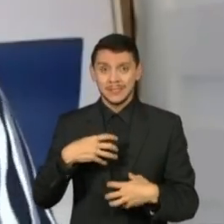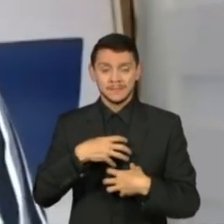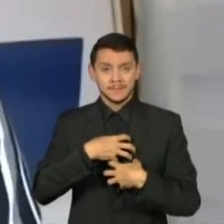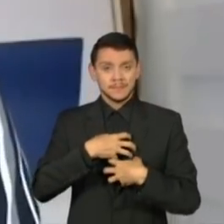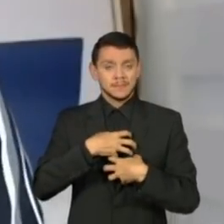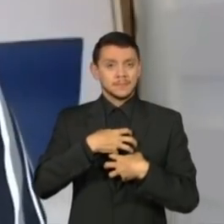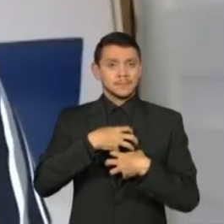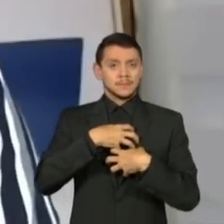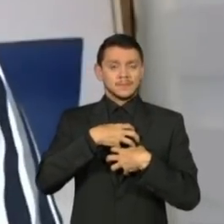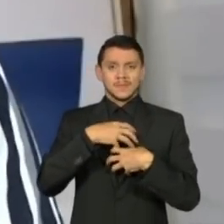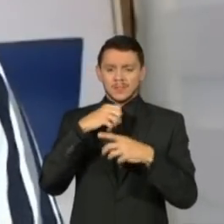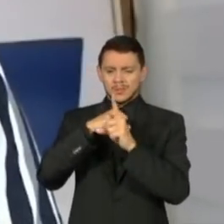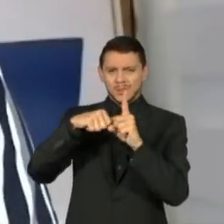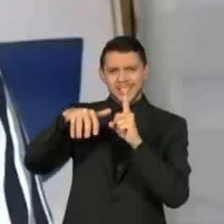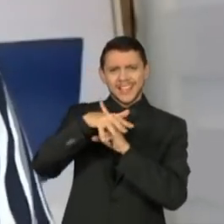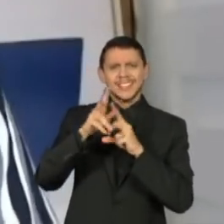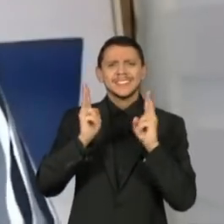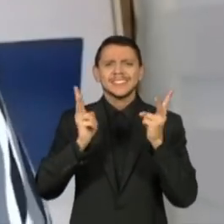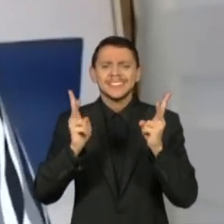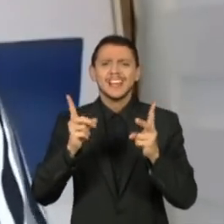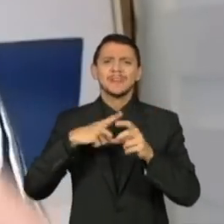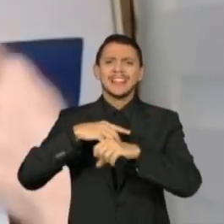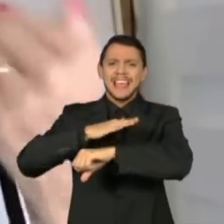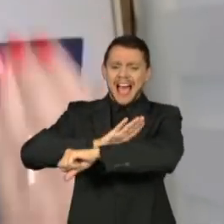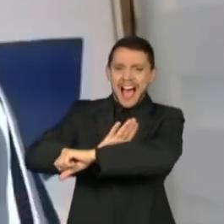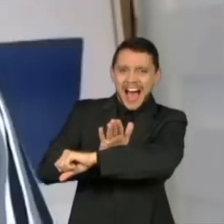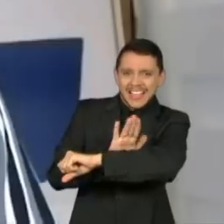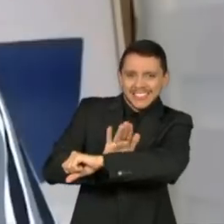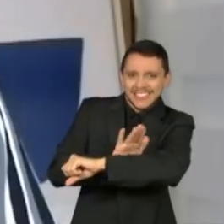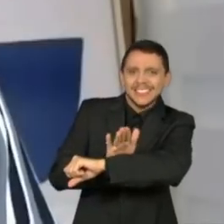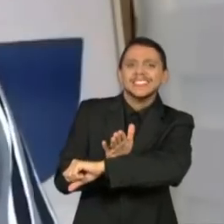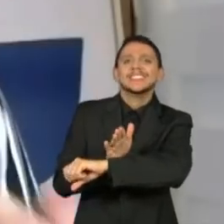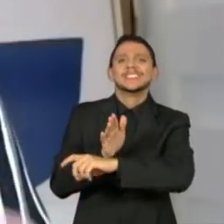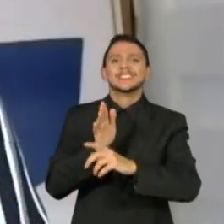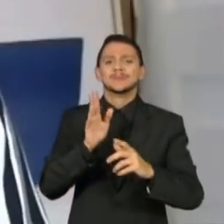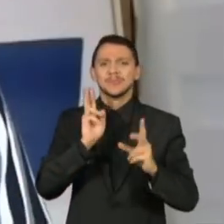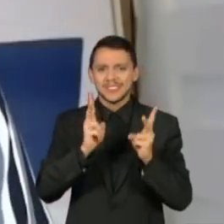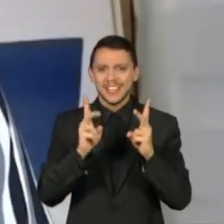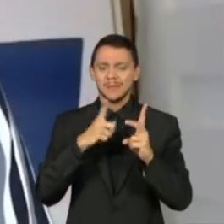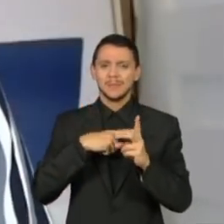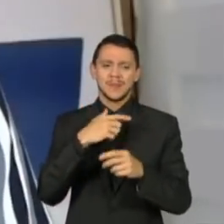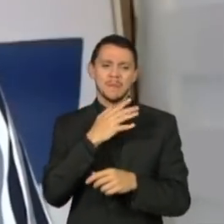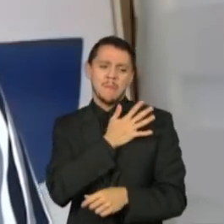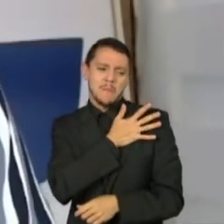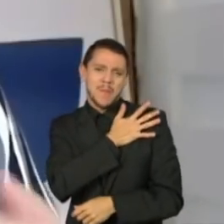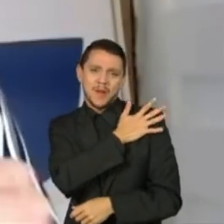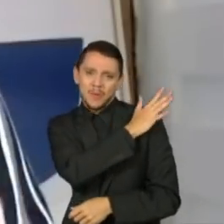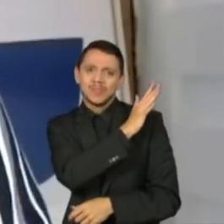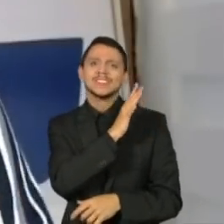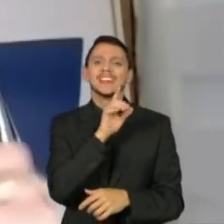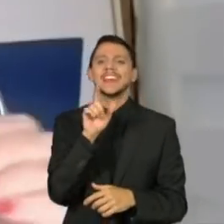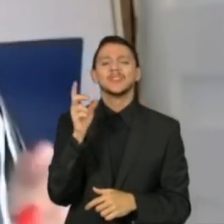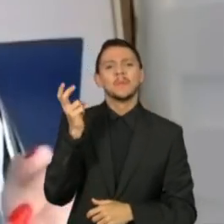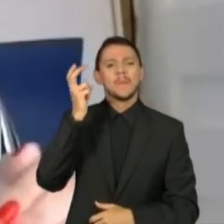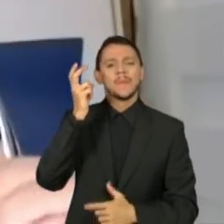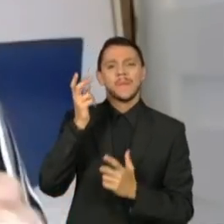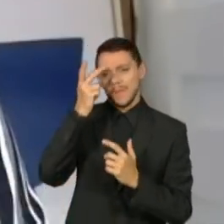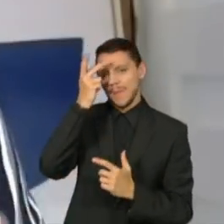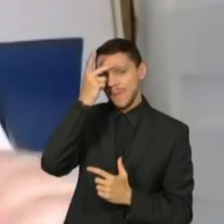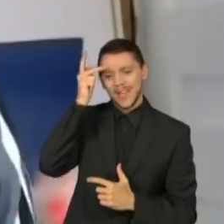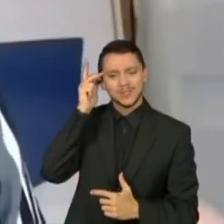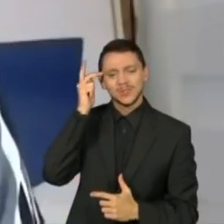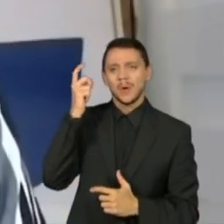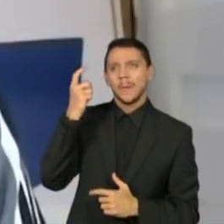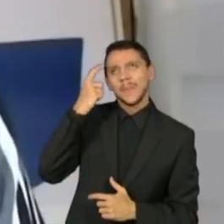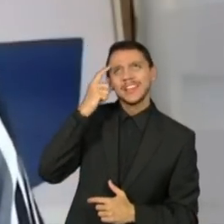com tanto racismo estrutural, com tanto preconceito imposto pela cultura da branquitude, você ter pessoas que